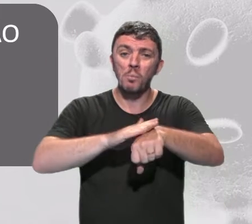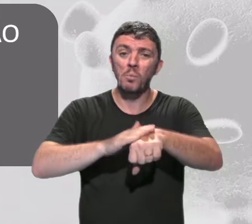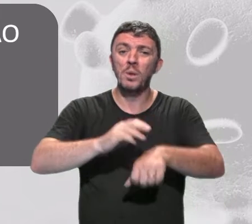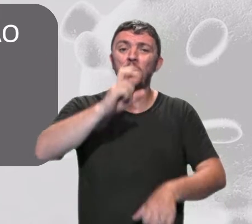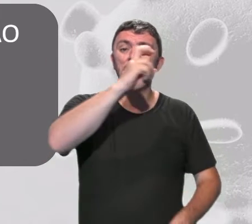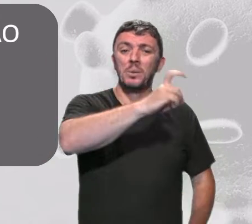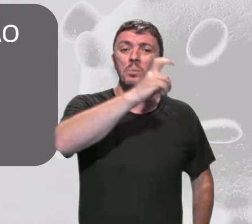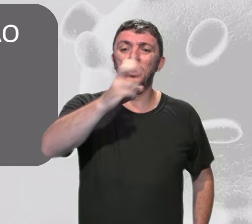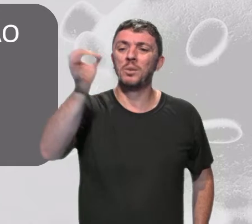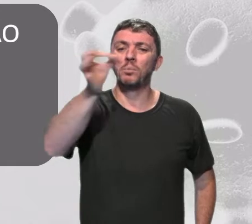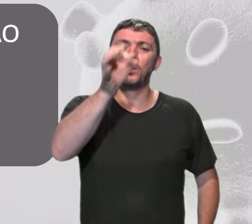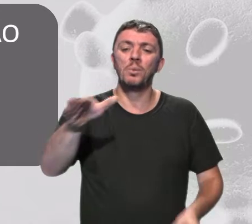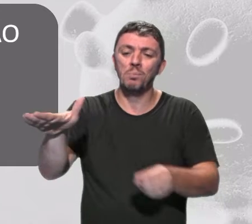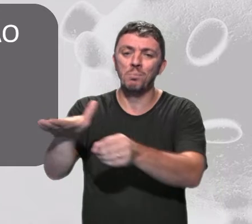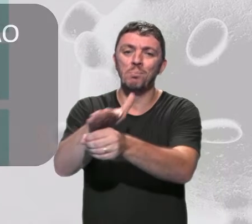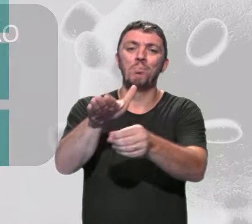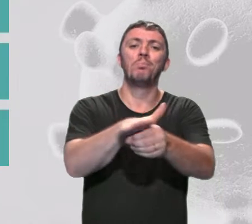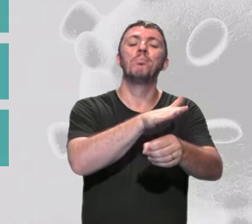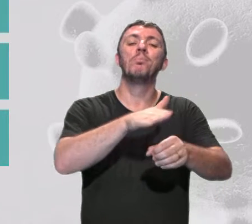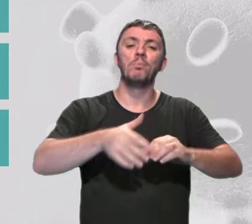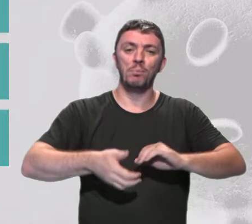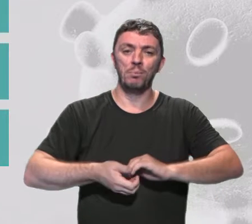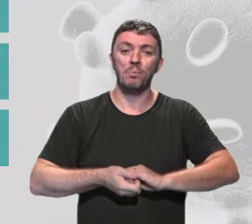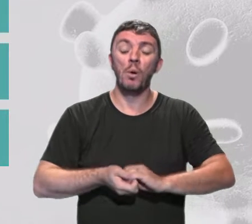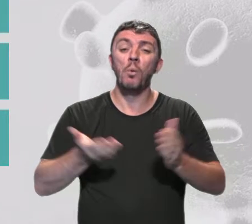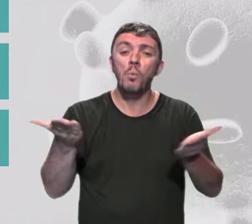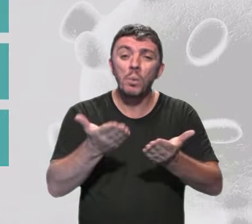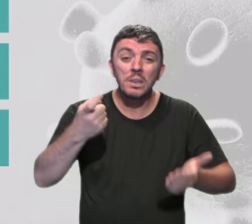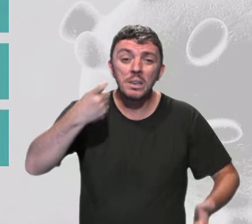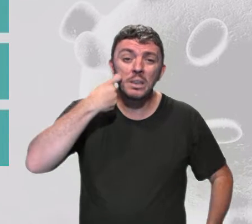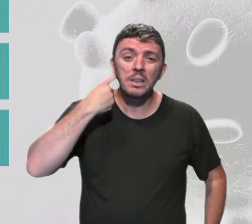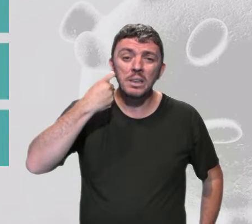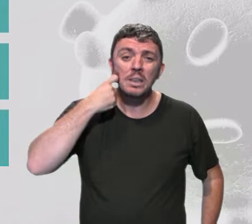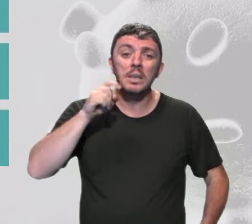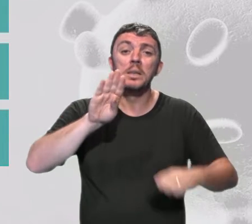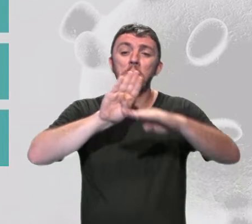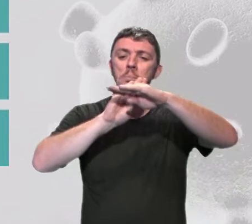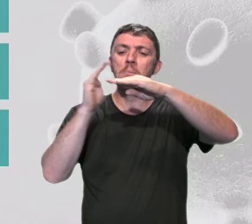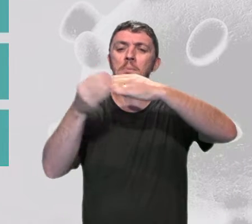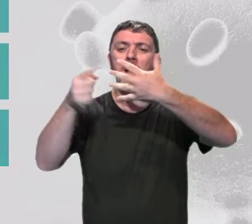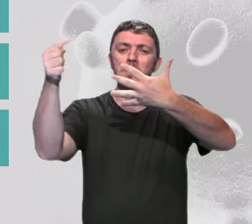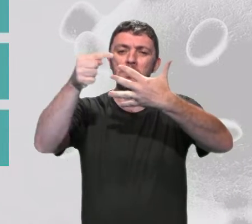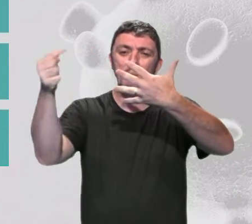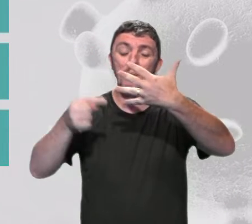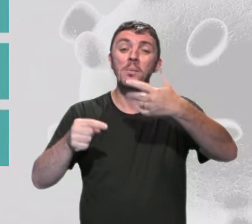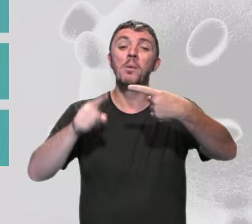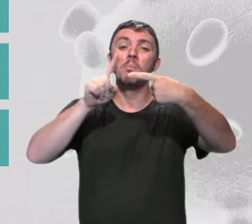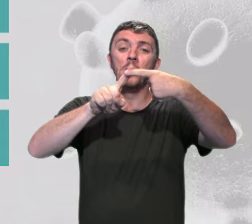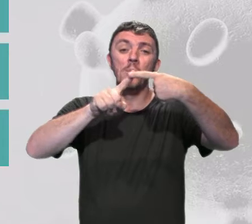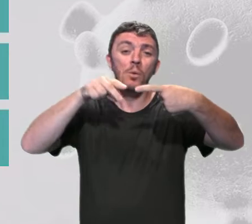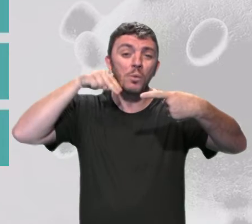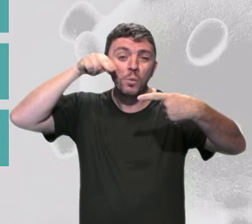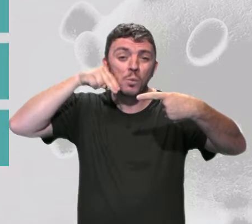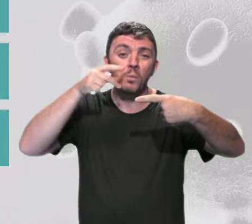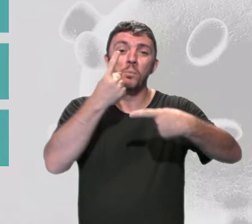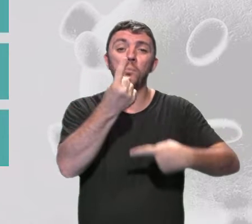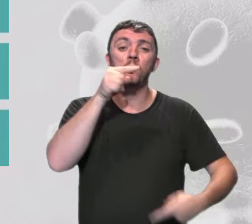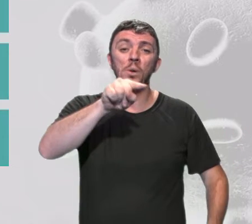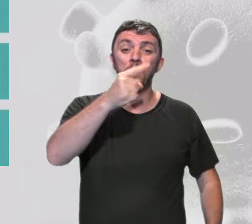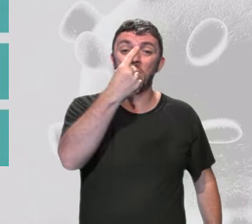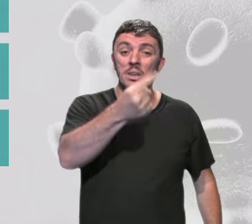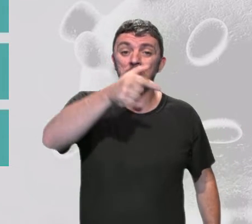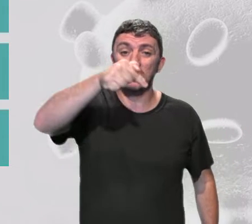55%. Nesta sexta-feira, Jardim Novo Horizonte tem 1.173